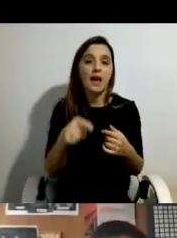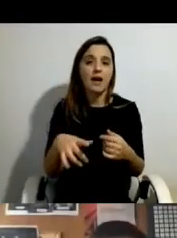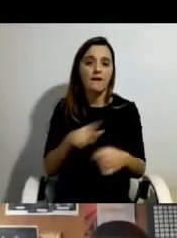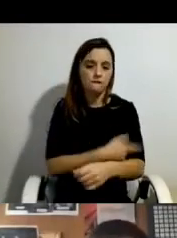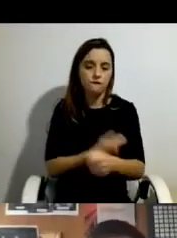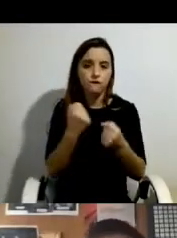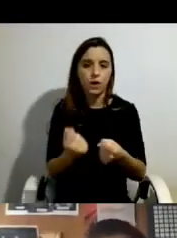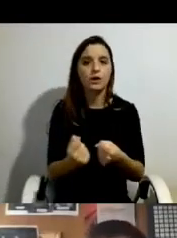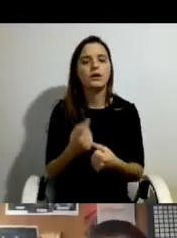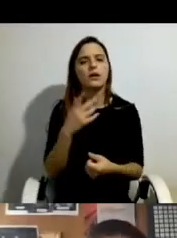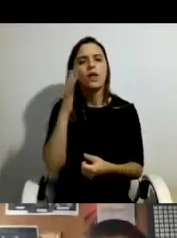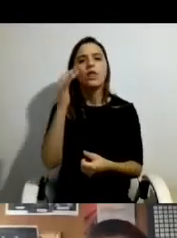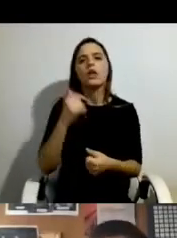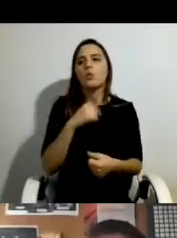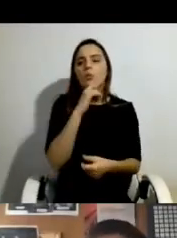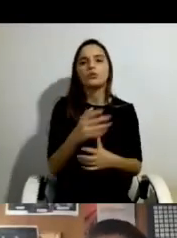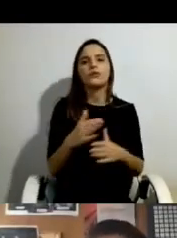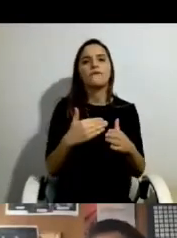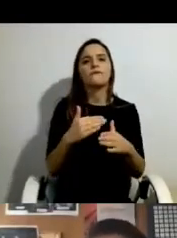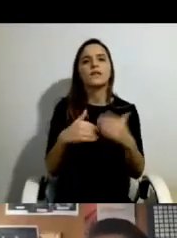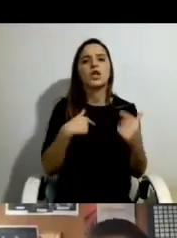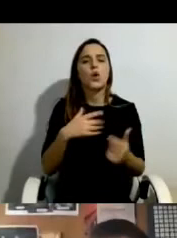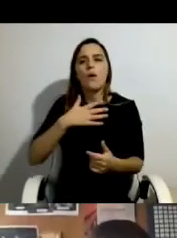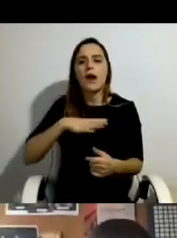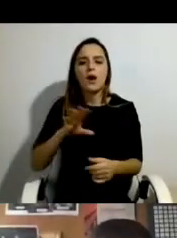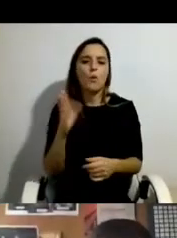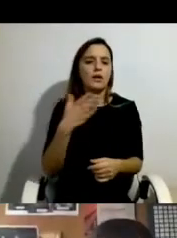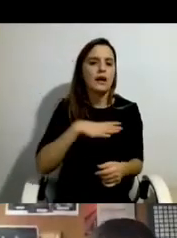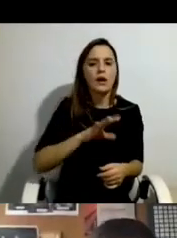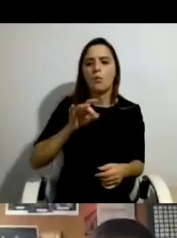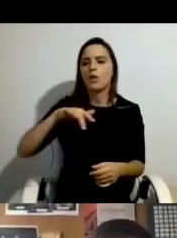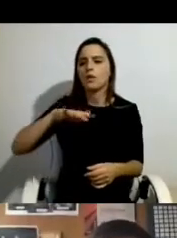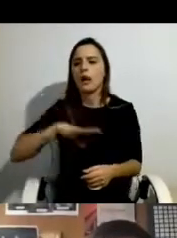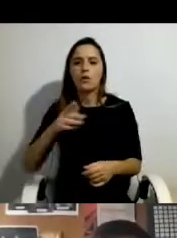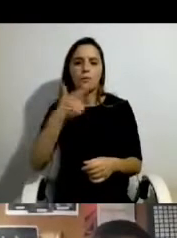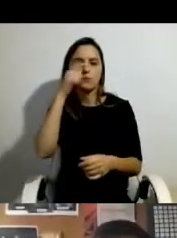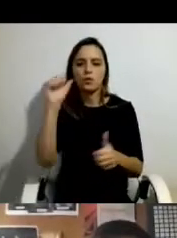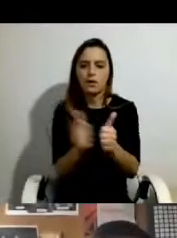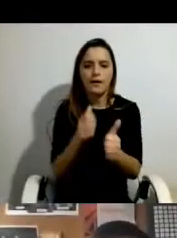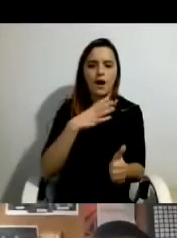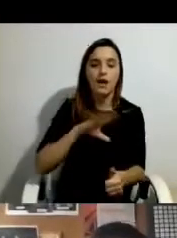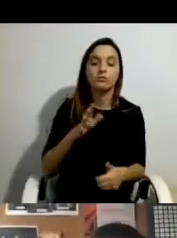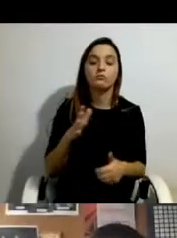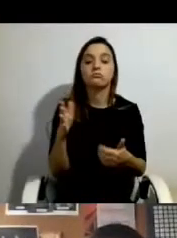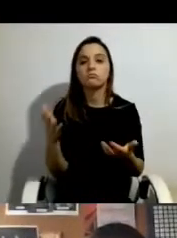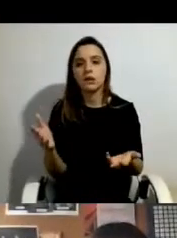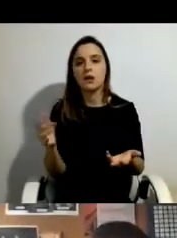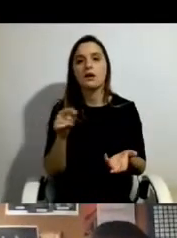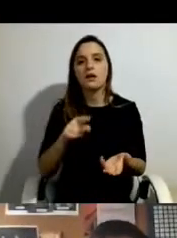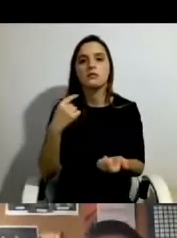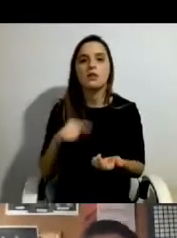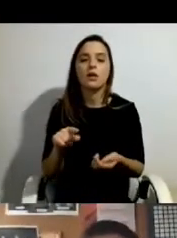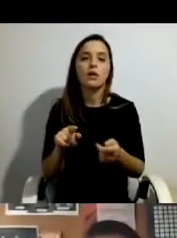ideia de eu poder fazer aquilo que eu quero, quando quero, onde quero, com quem quero. E, portanto, há aqui esta